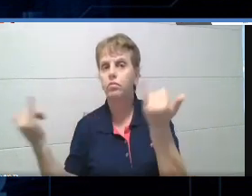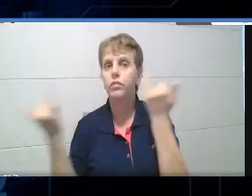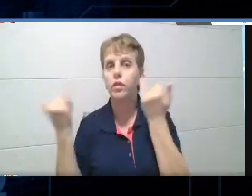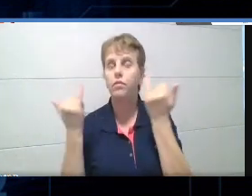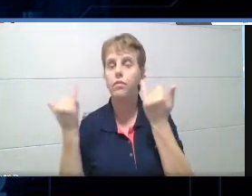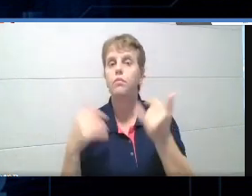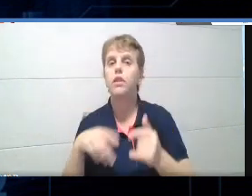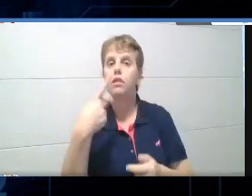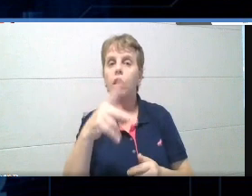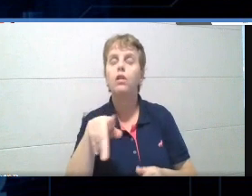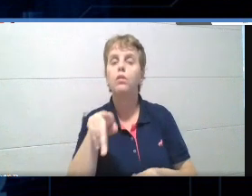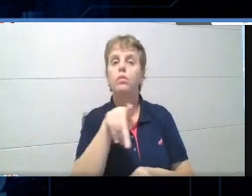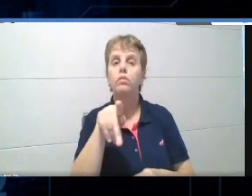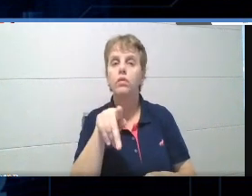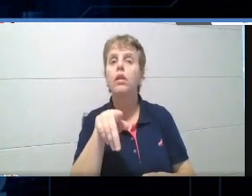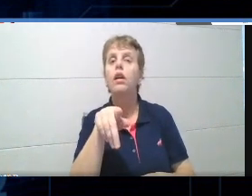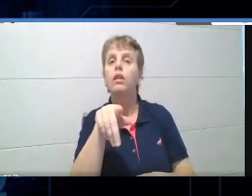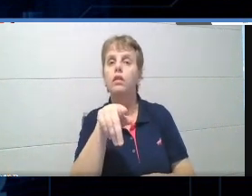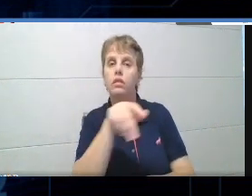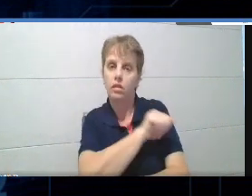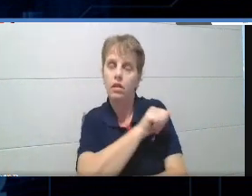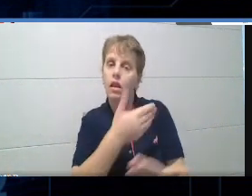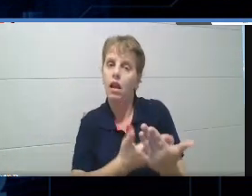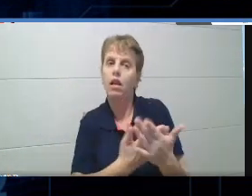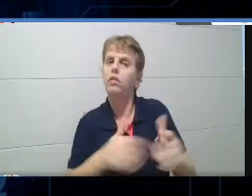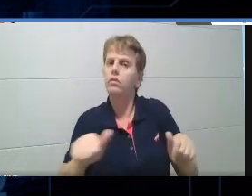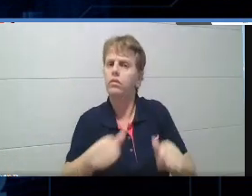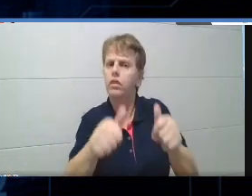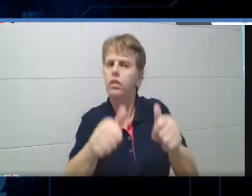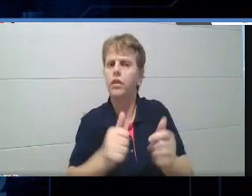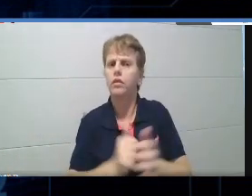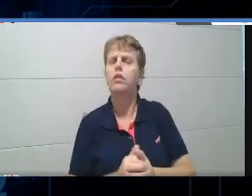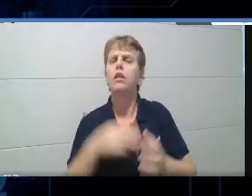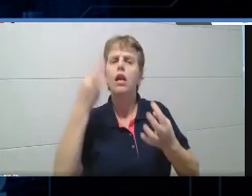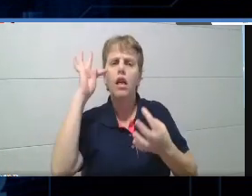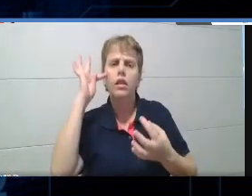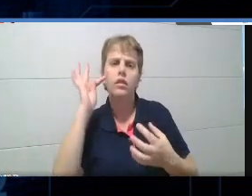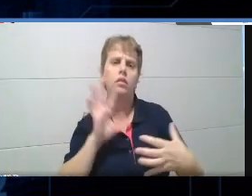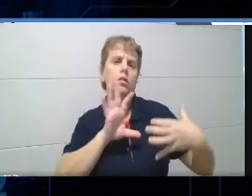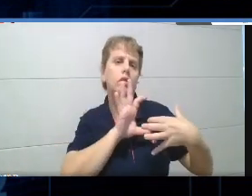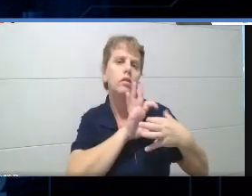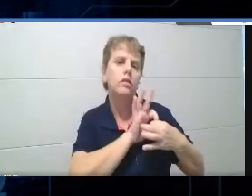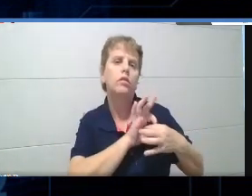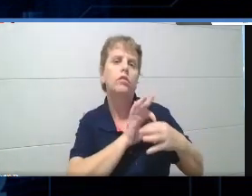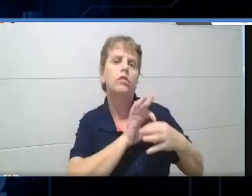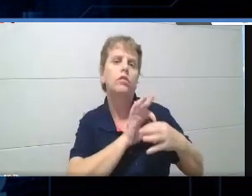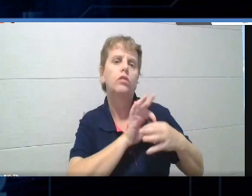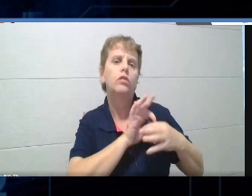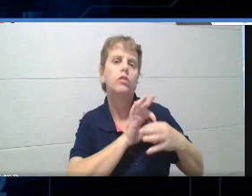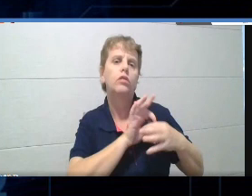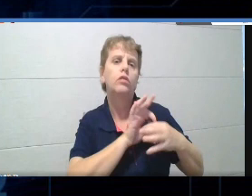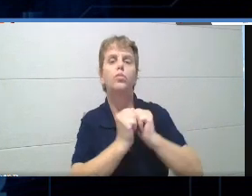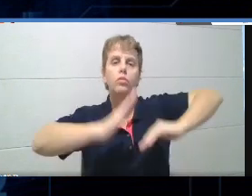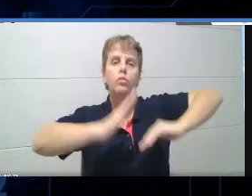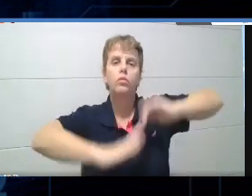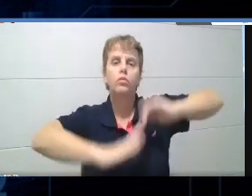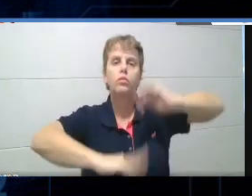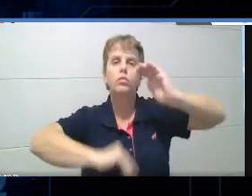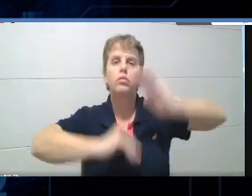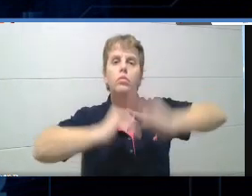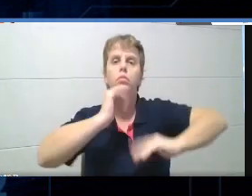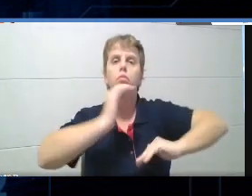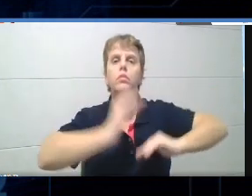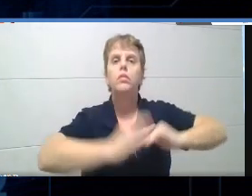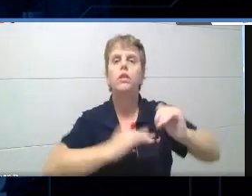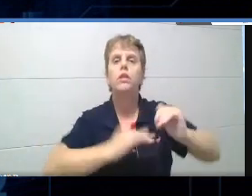pensar em teoria aliada à prática, e uma aprendizagem significativa, que é bem importante, que isso vai trazer diferenciação na